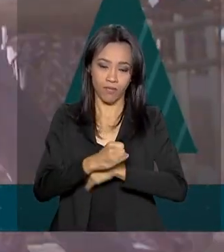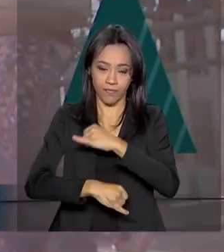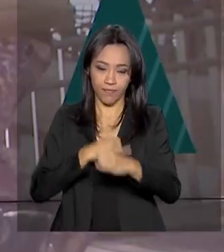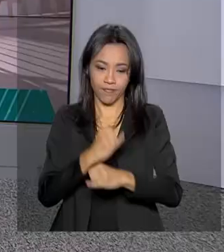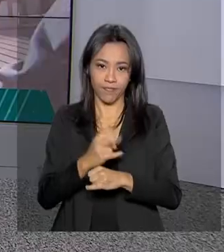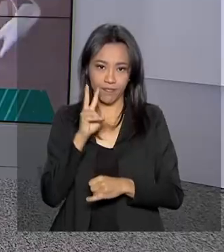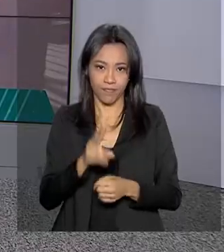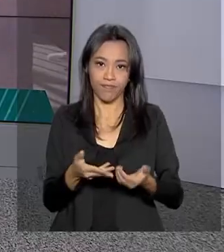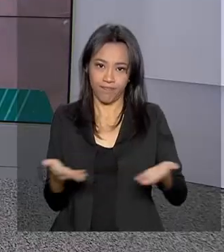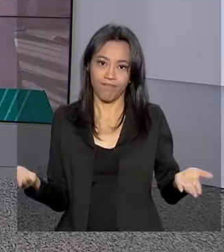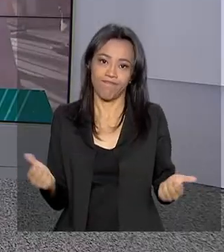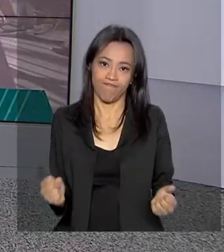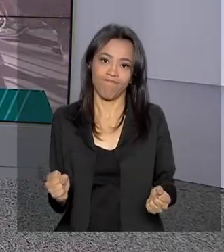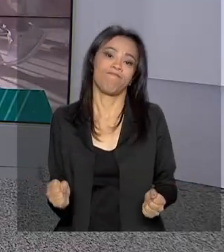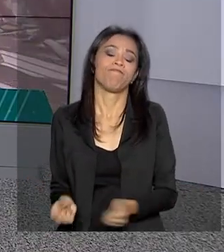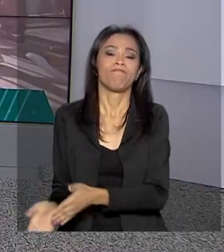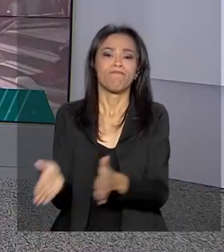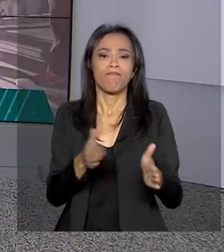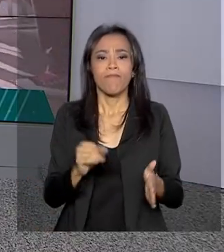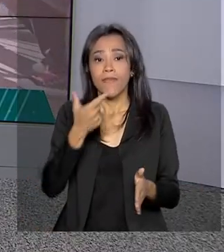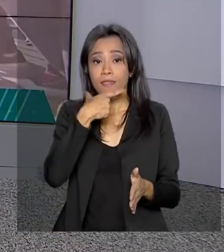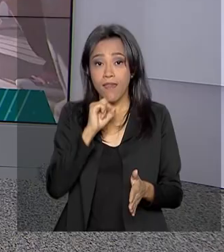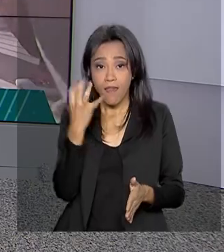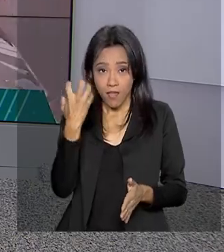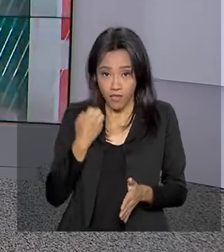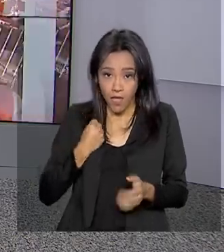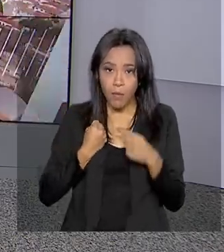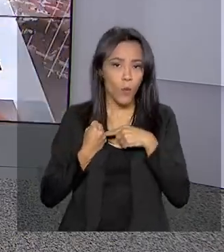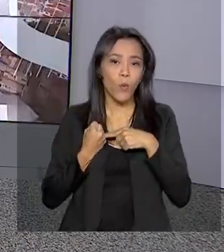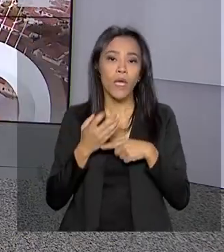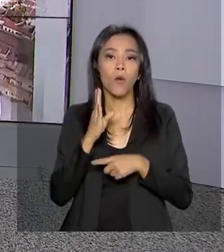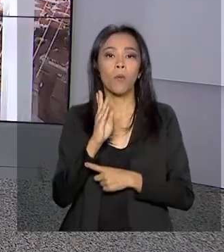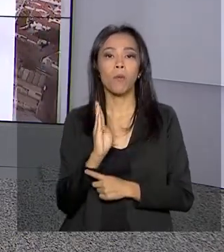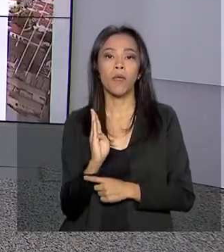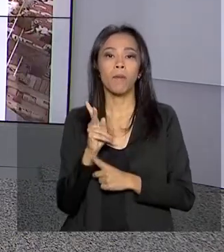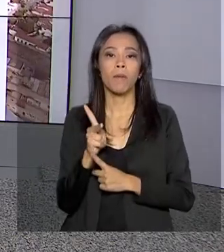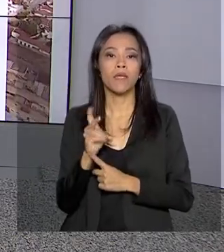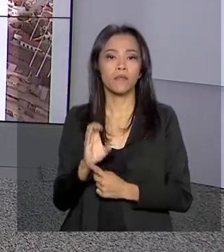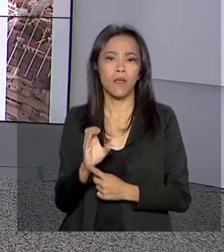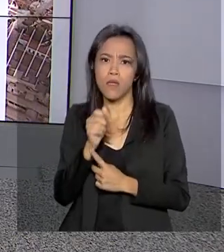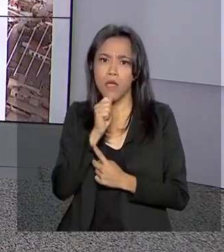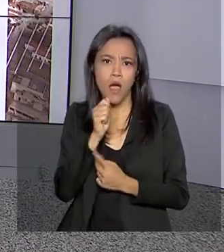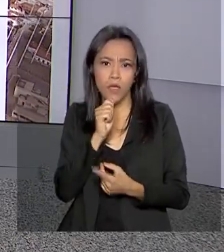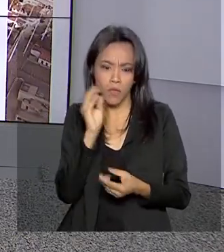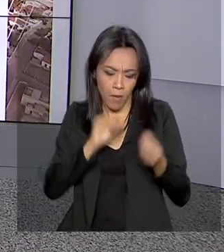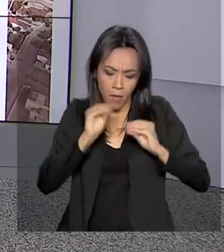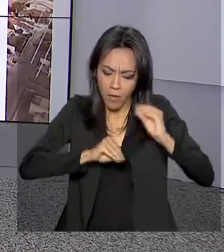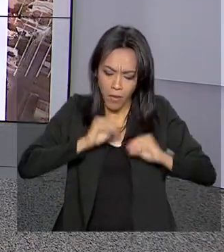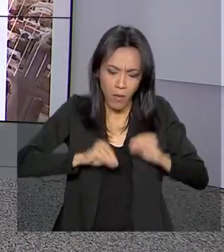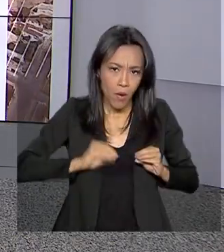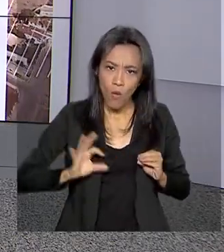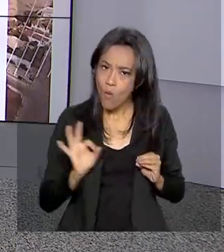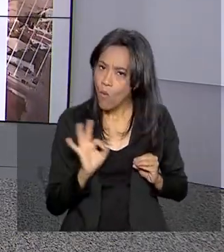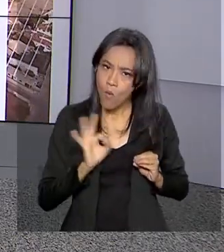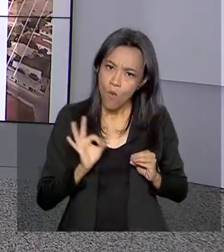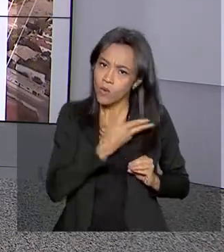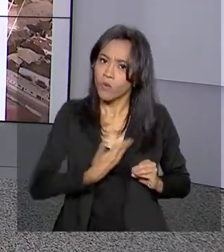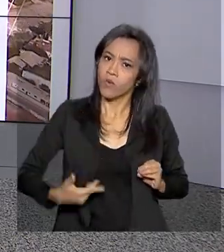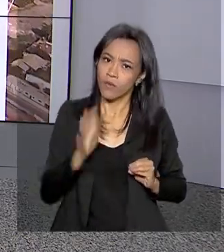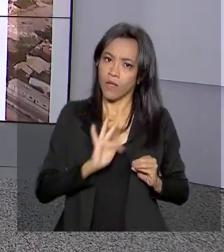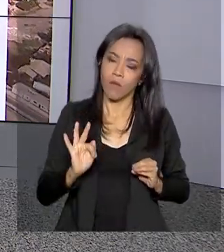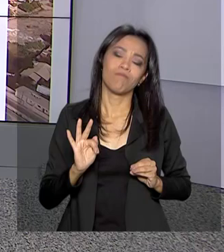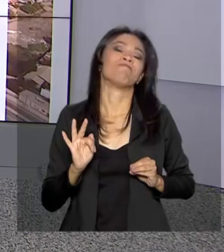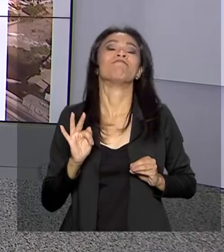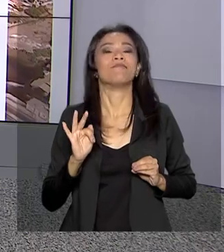tela. Quem recebe o benefício de prestação continuada, o BPC, e ainda não renovou a inscrição no Cadastro Único do Governo Federal,